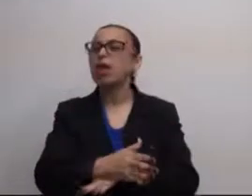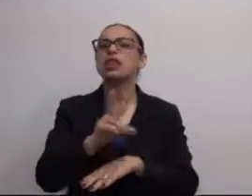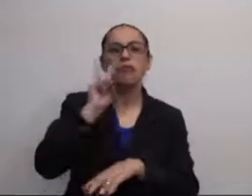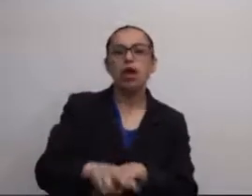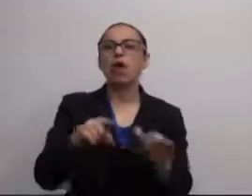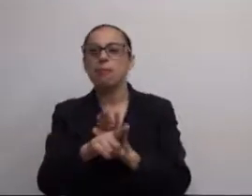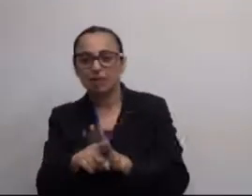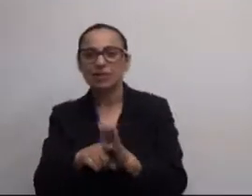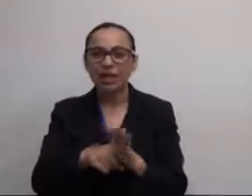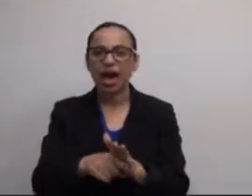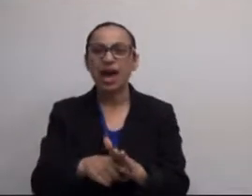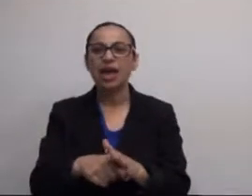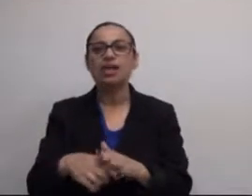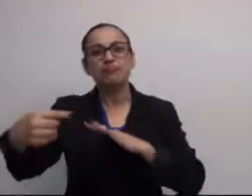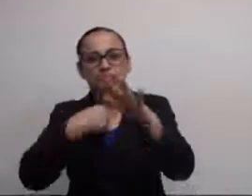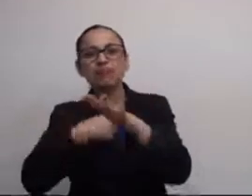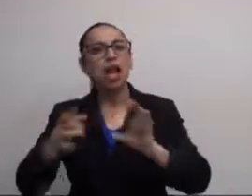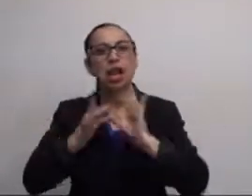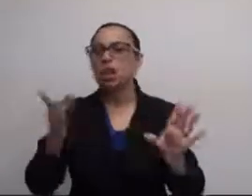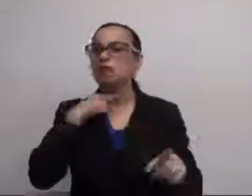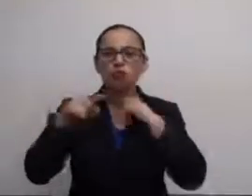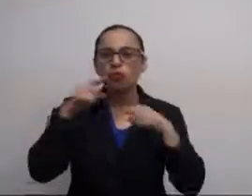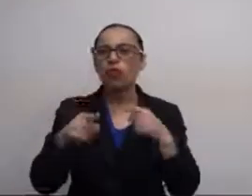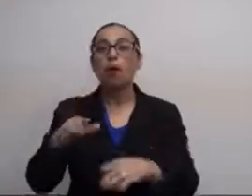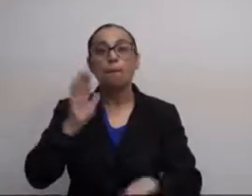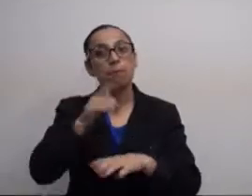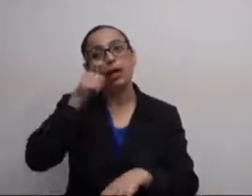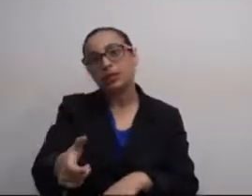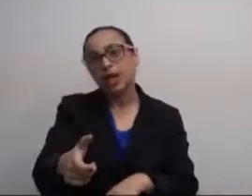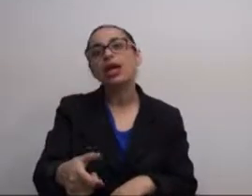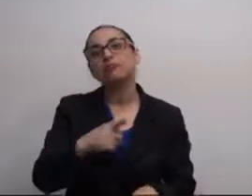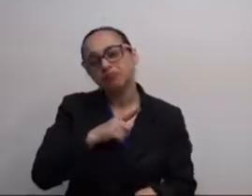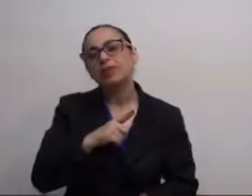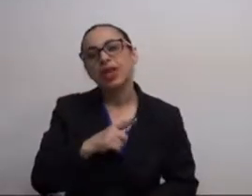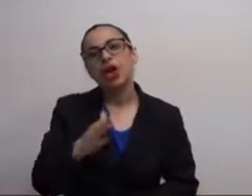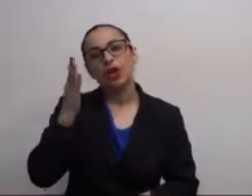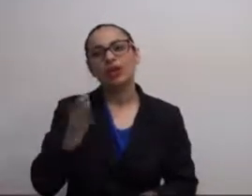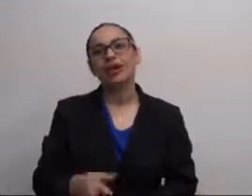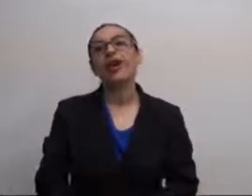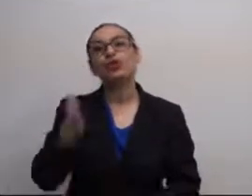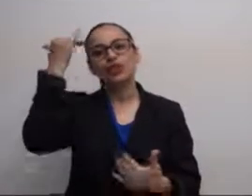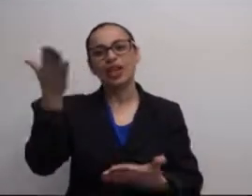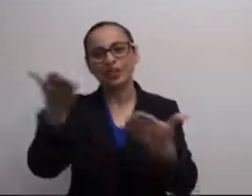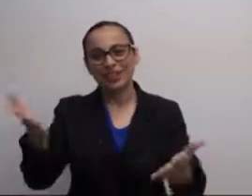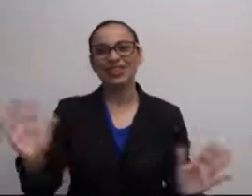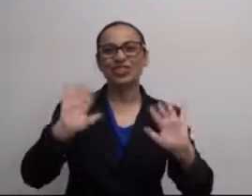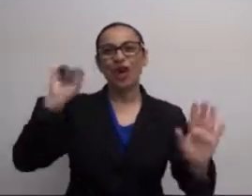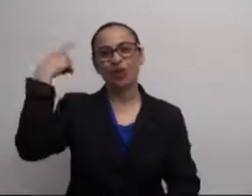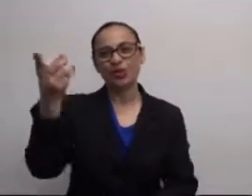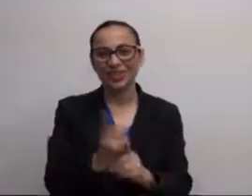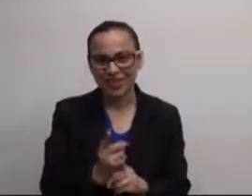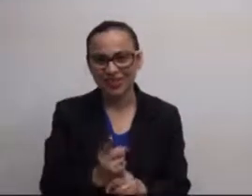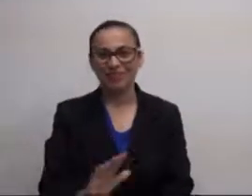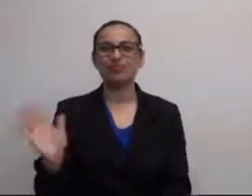site robertaluchini.com.br se não se há vontade pra ler, pesquisar e me contactar pra qualquer dúvida ou qualquer maior